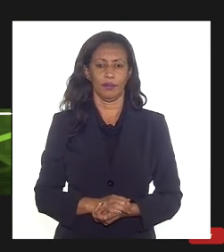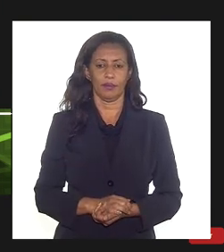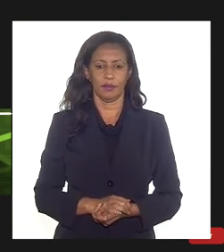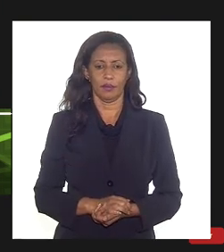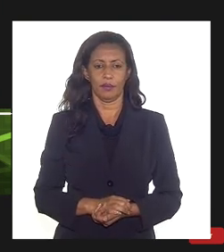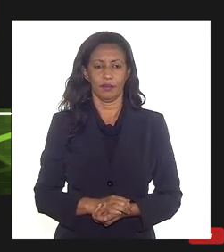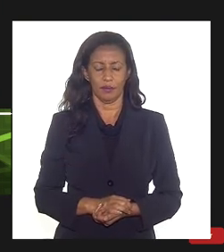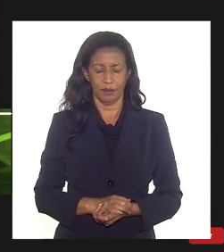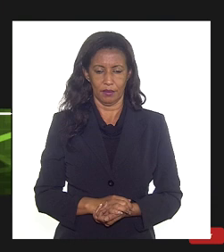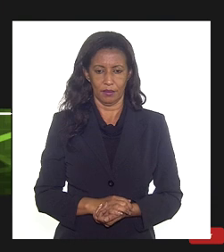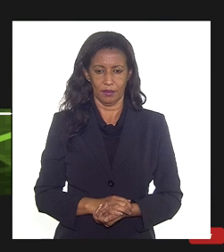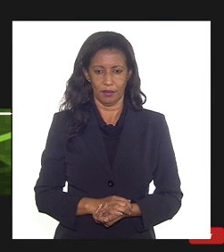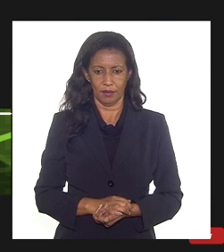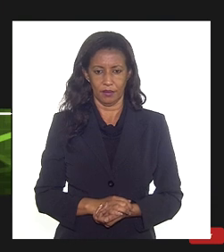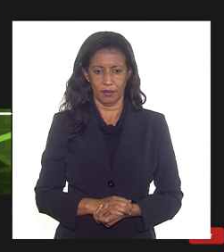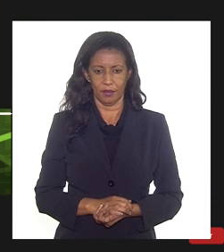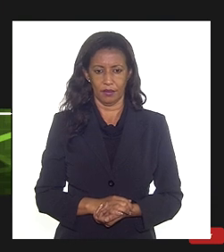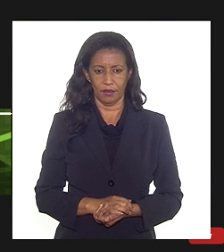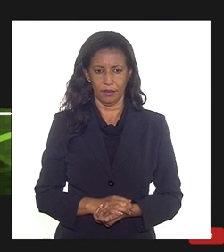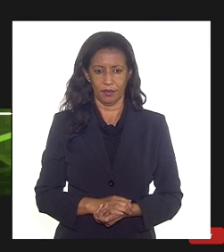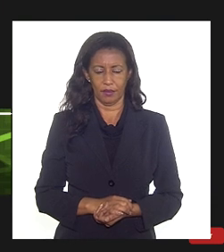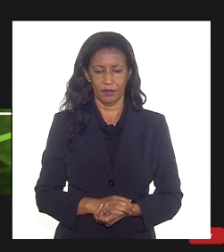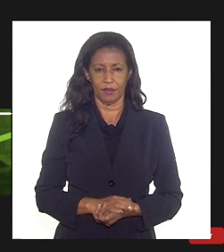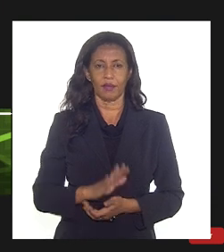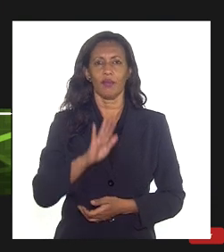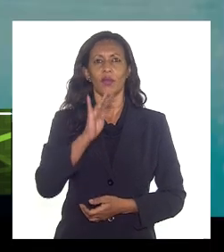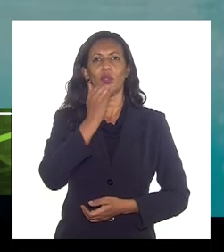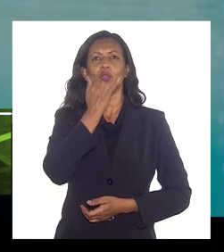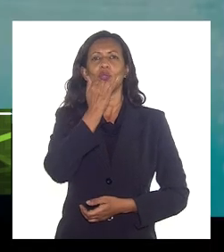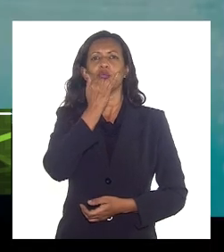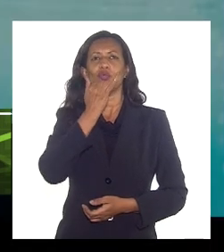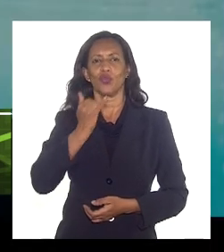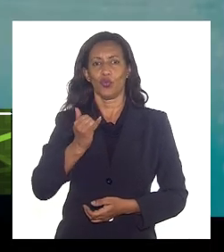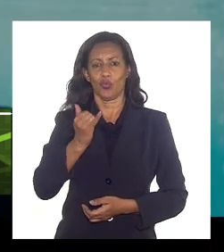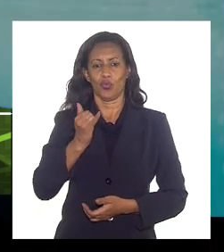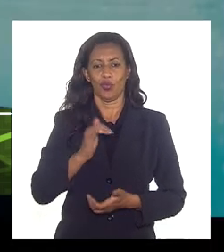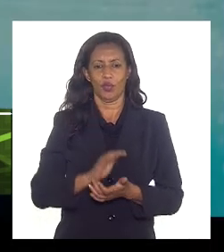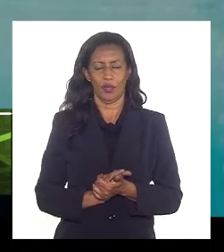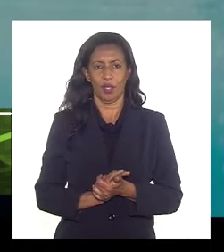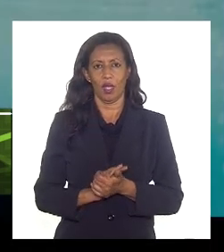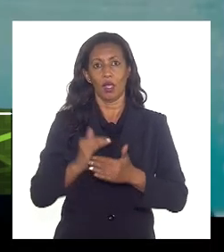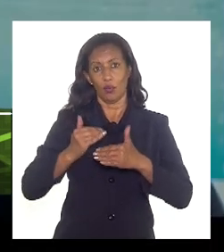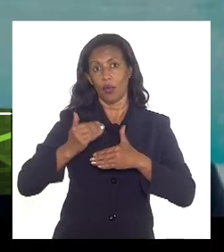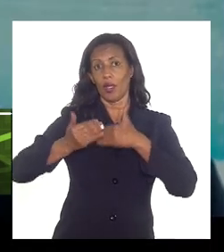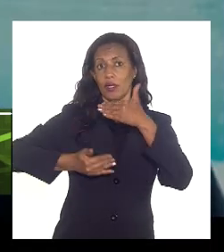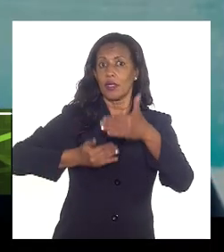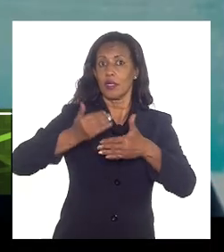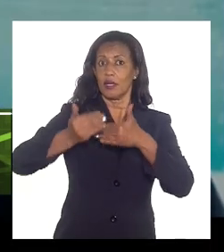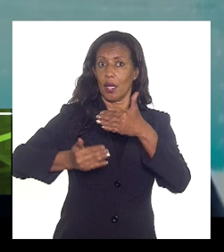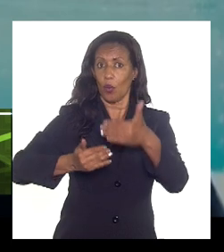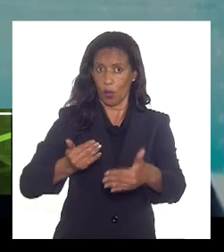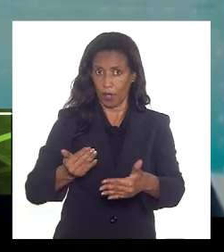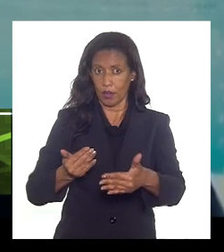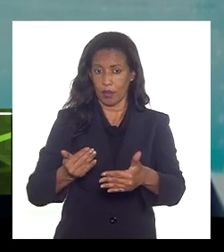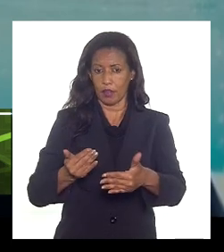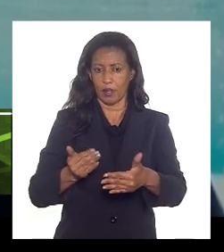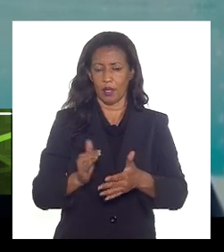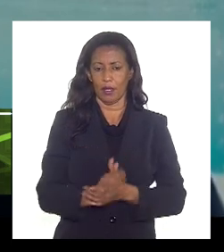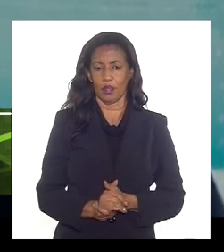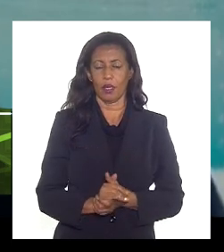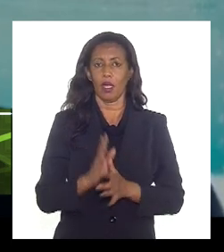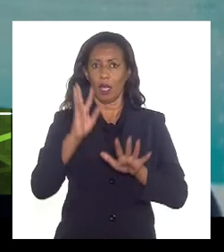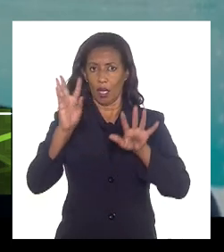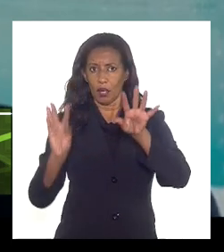o ele vou vou se me permite eu vou abordar esse assunto na sequência aqui tá ele está